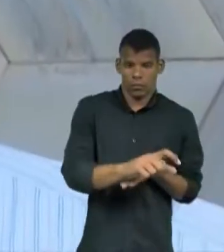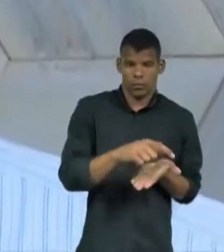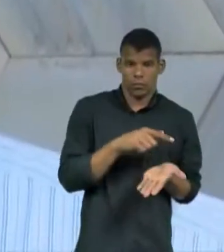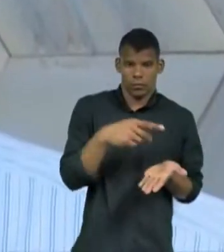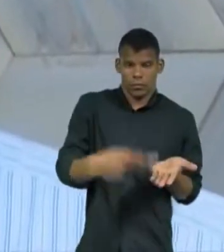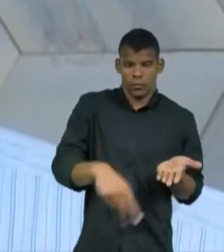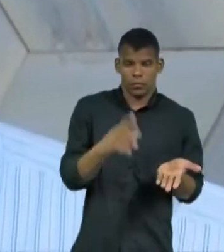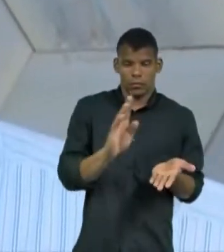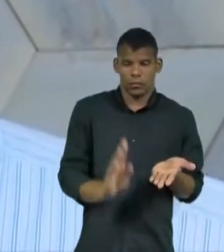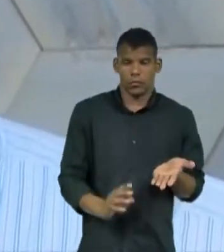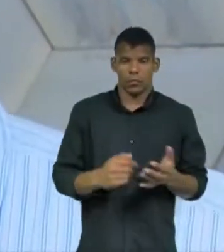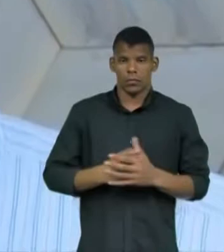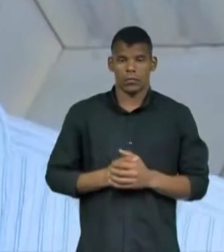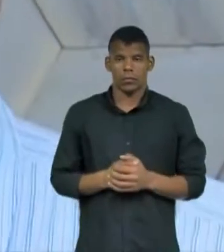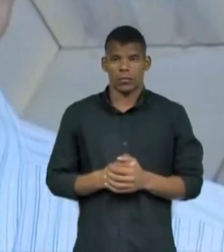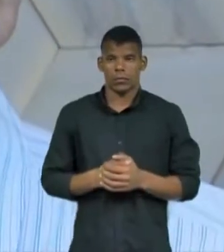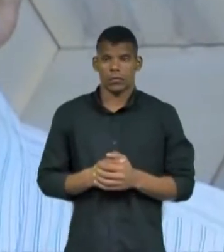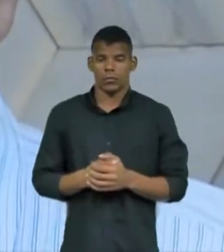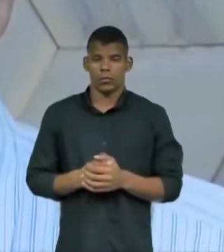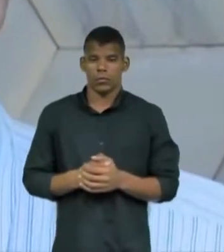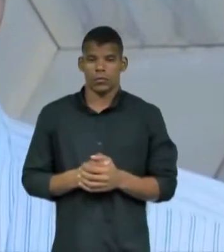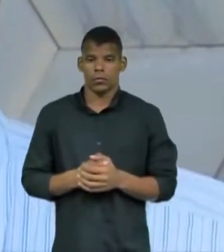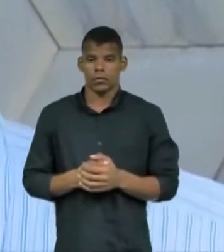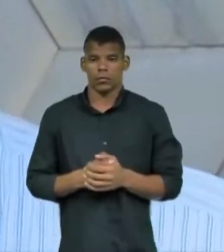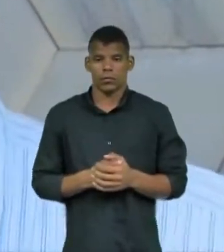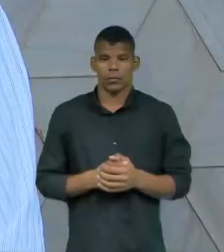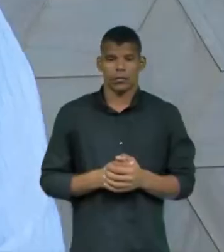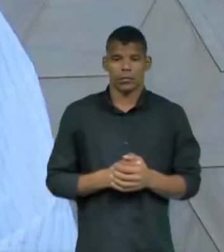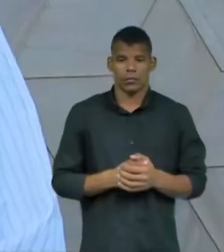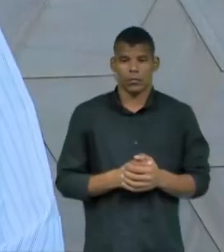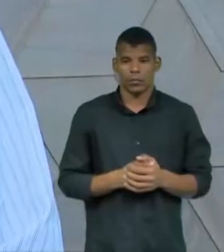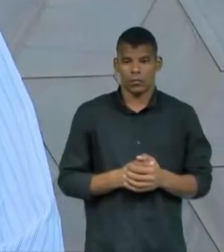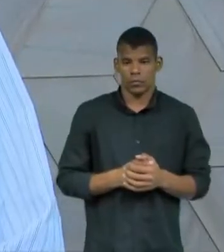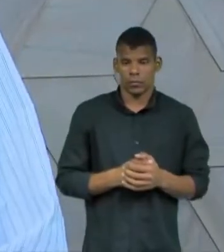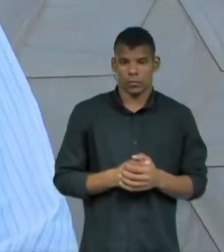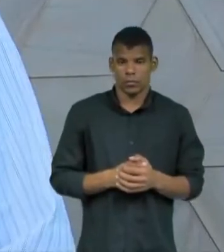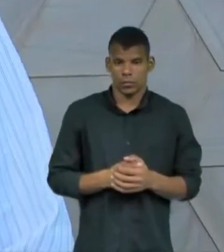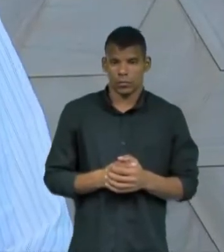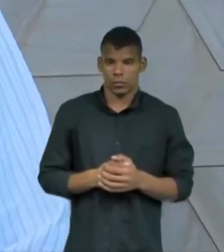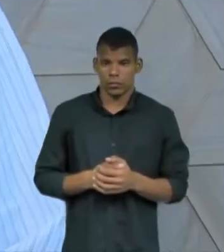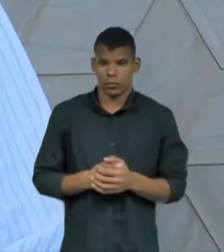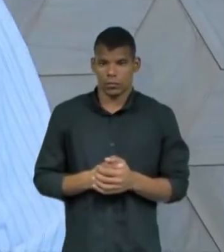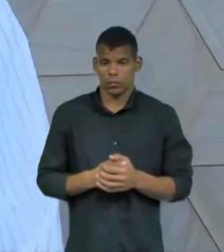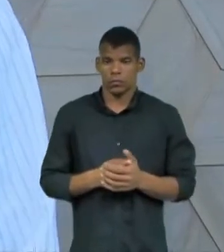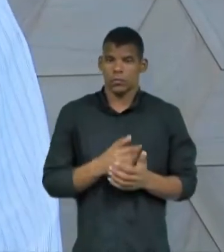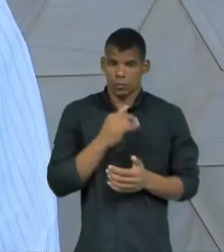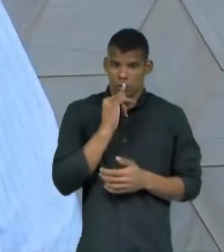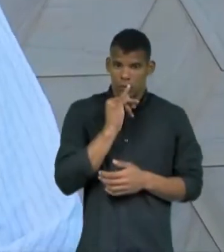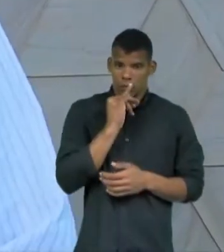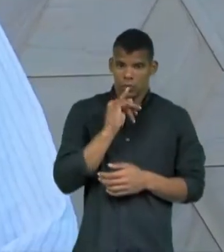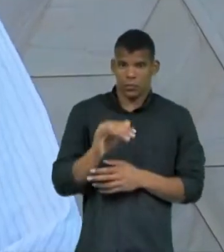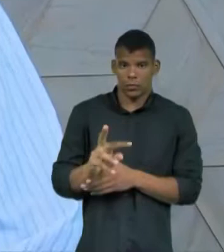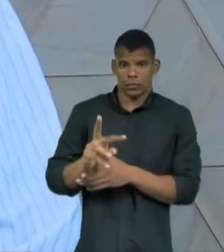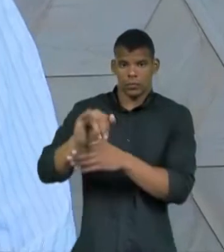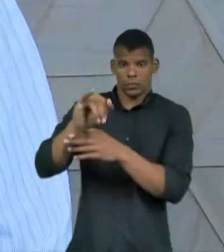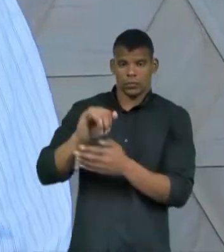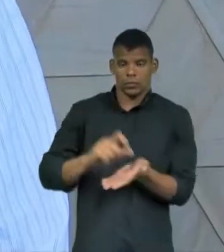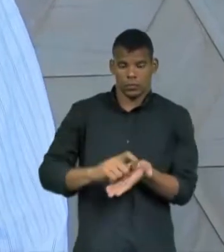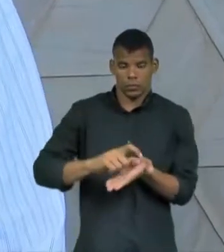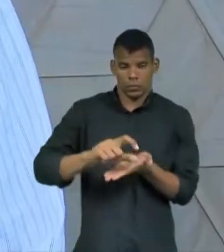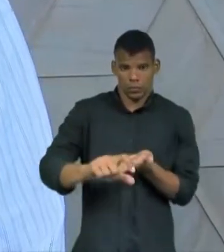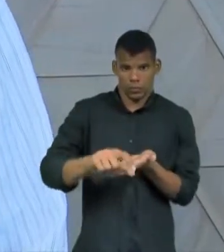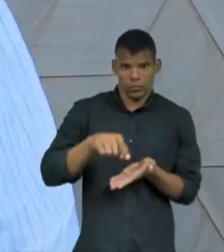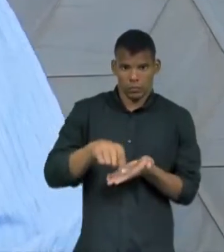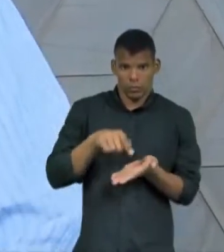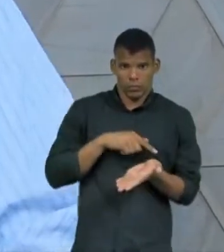no Brasil, o que pode aumentar o desemprego no país. Se você vai, através dos seus investimentos, através do seu